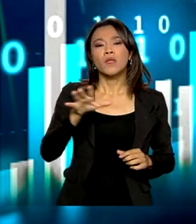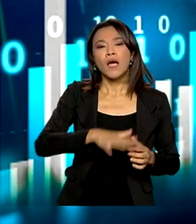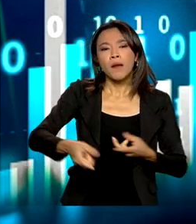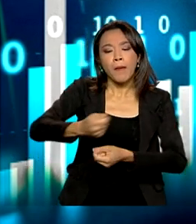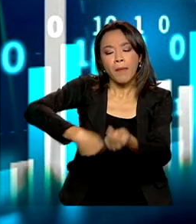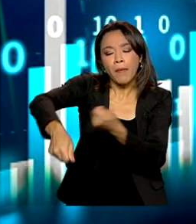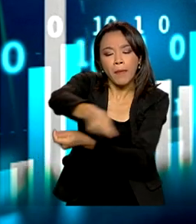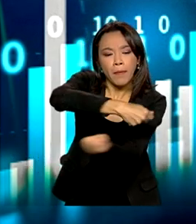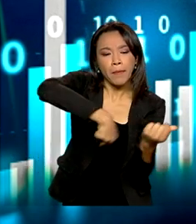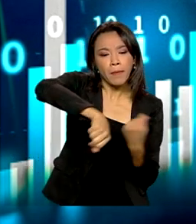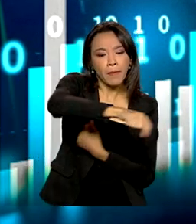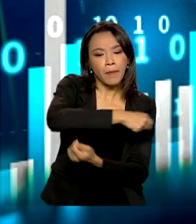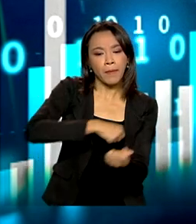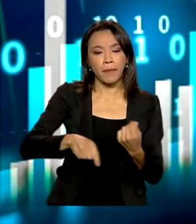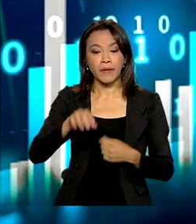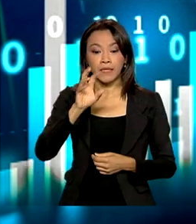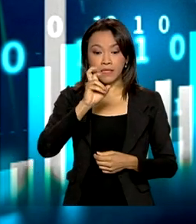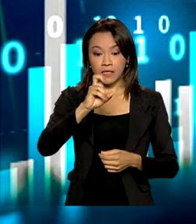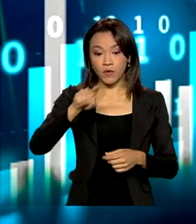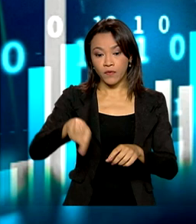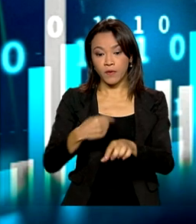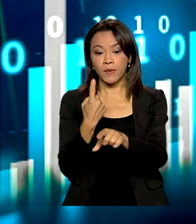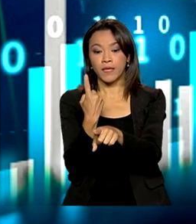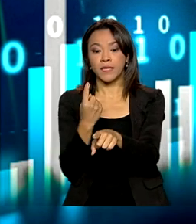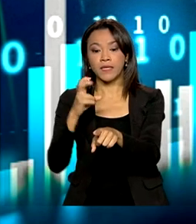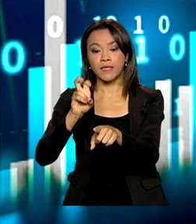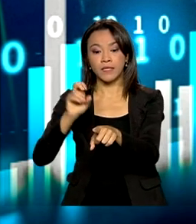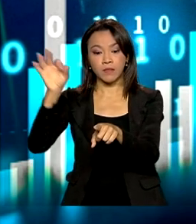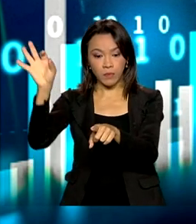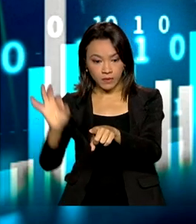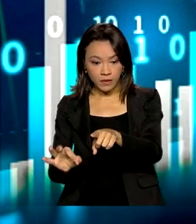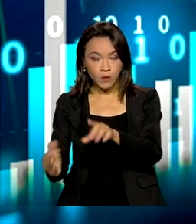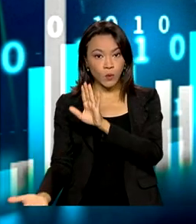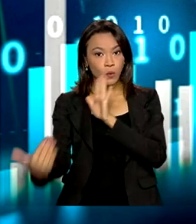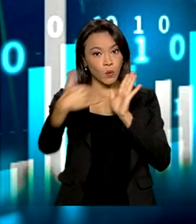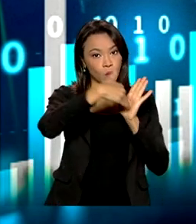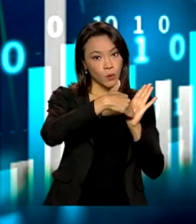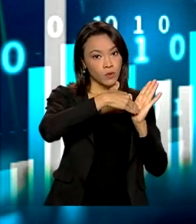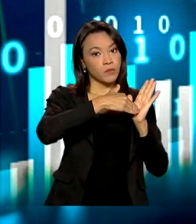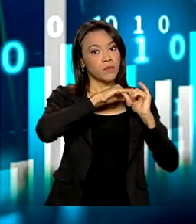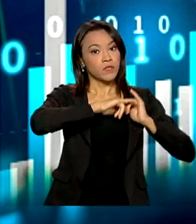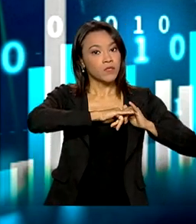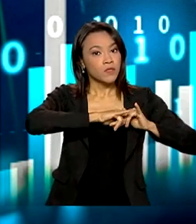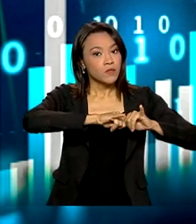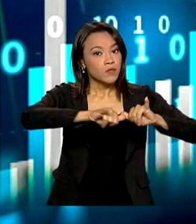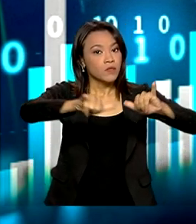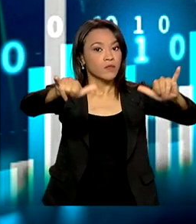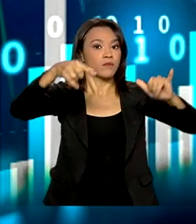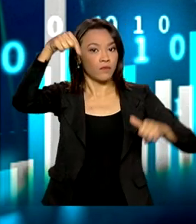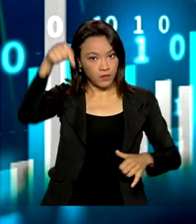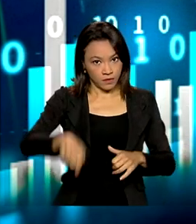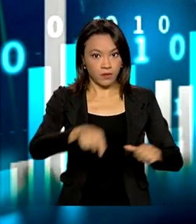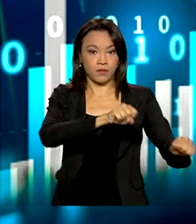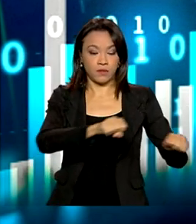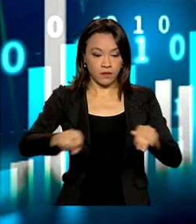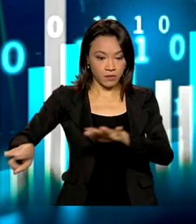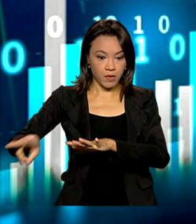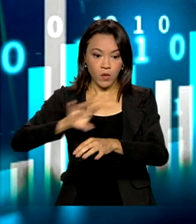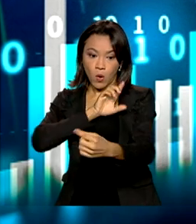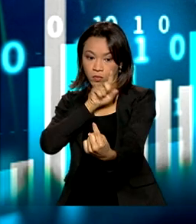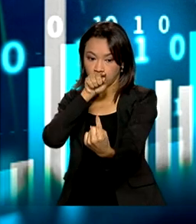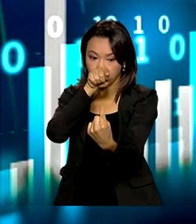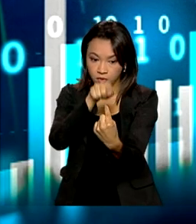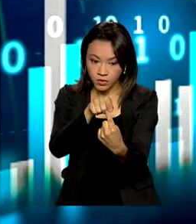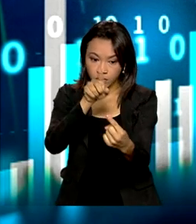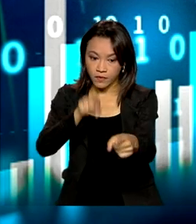5%, agora chegando a 5,15% no último boletim Fox publicado nesta semana. A meta, como nós